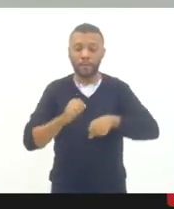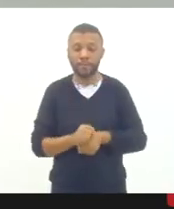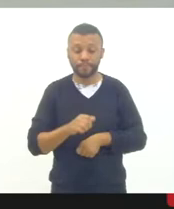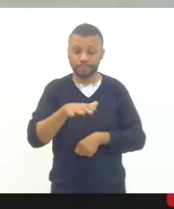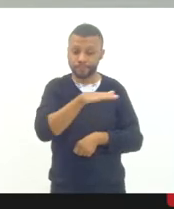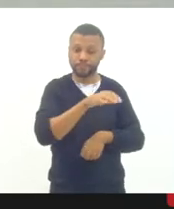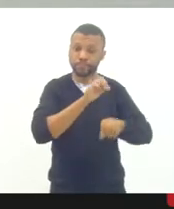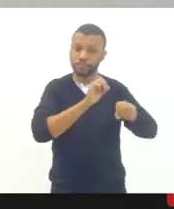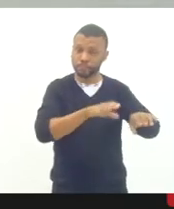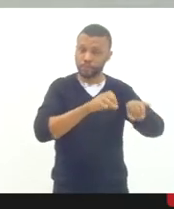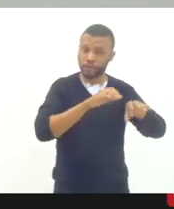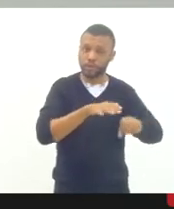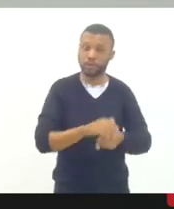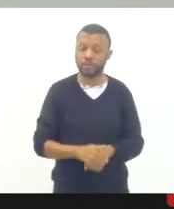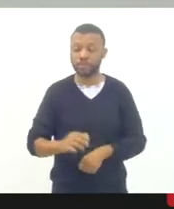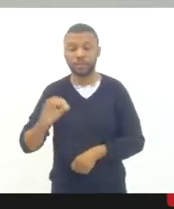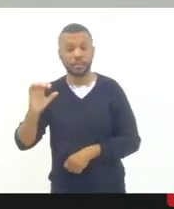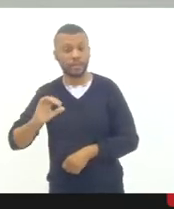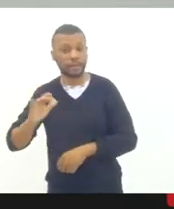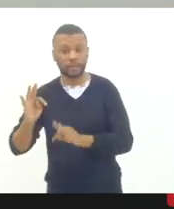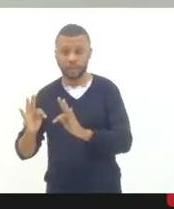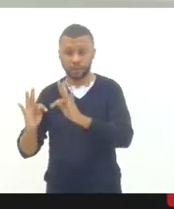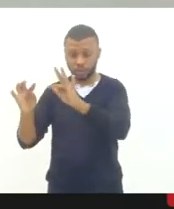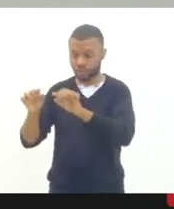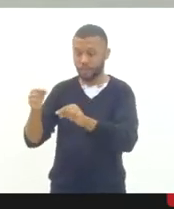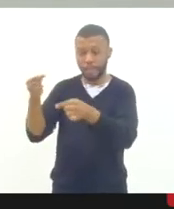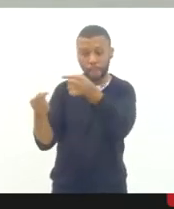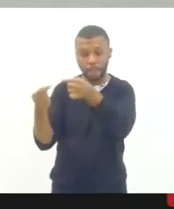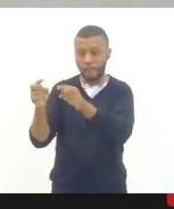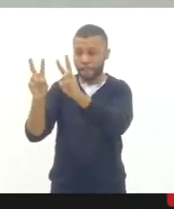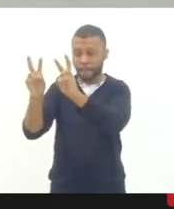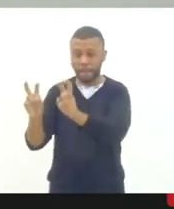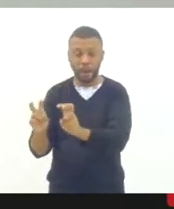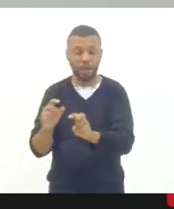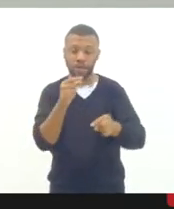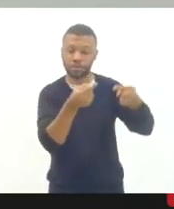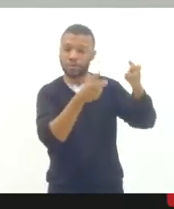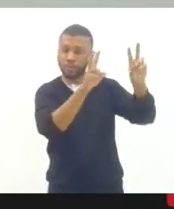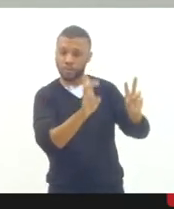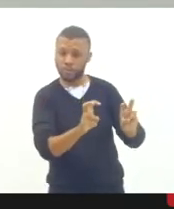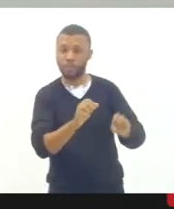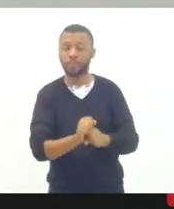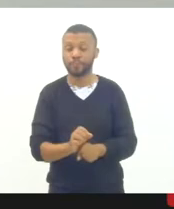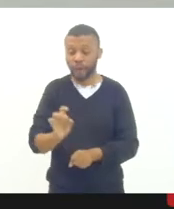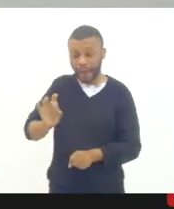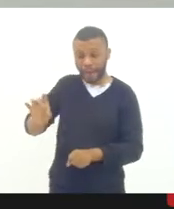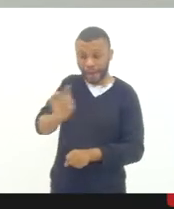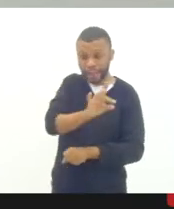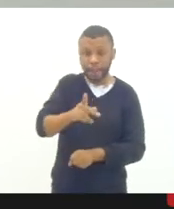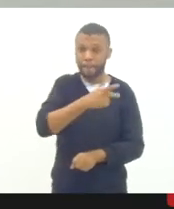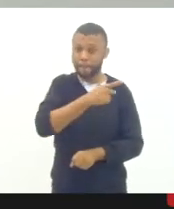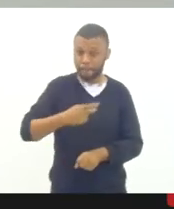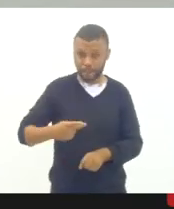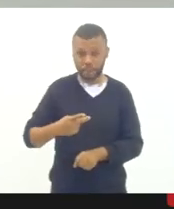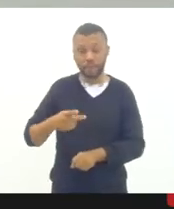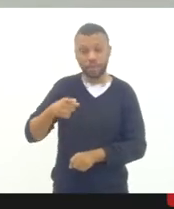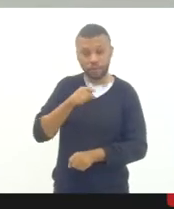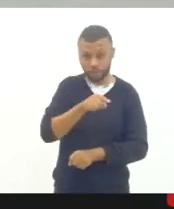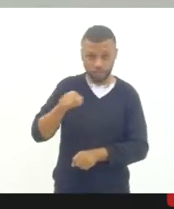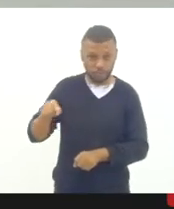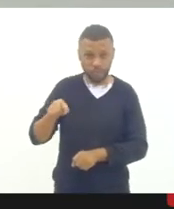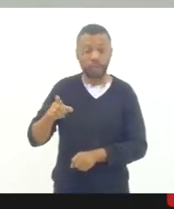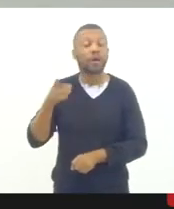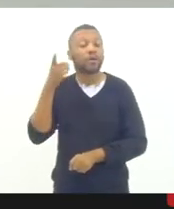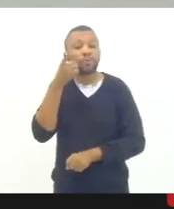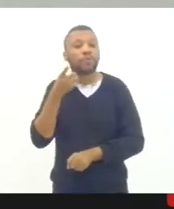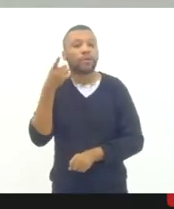e de ciência e tecnologia, pela seriedade dos seus presidentes e dos deputados